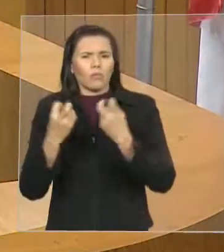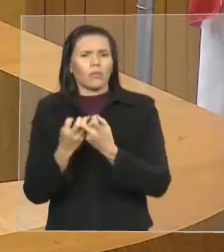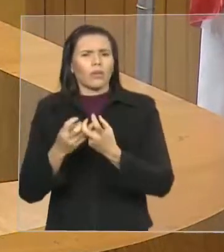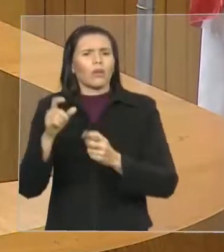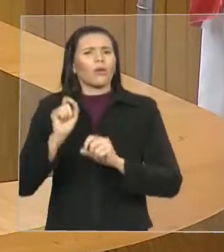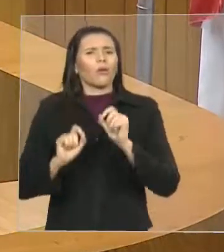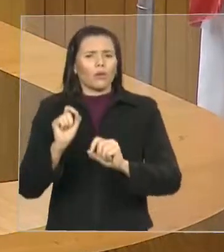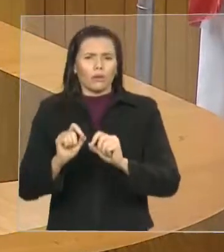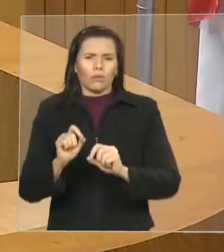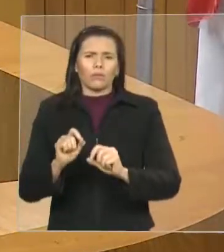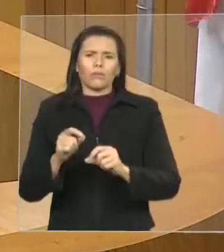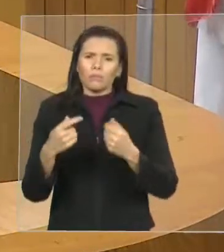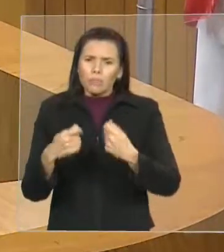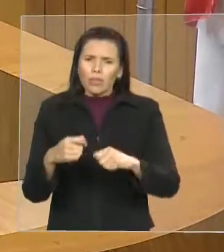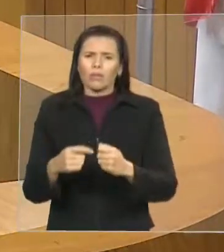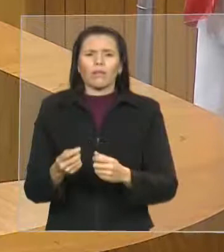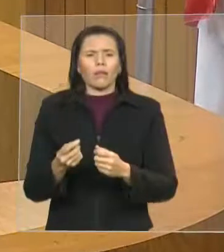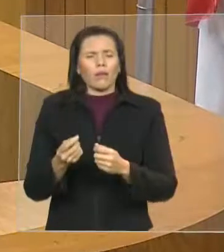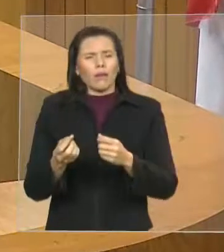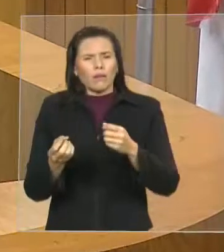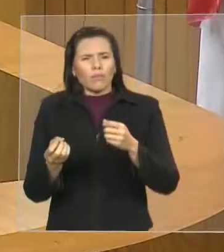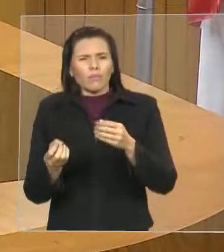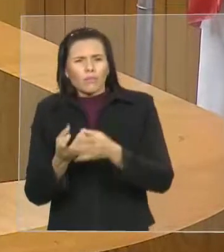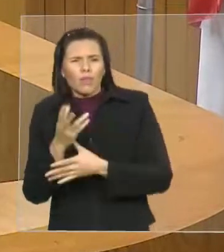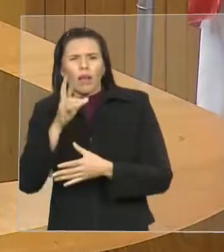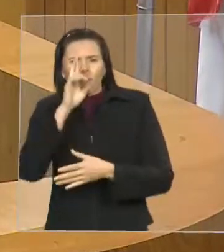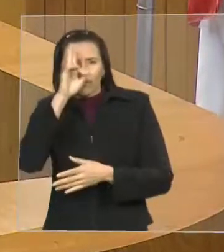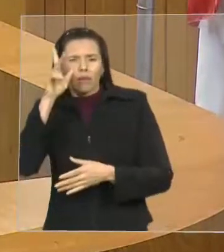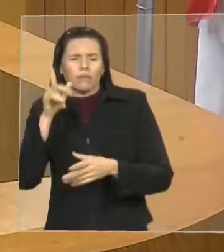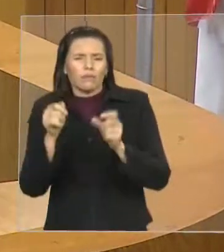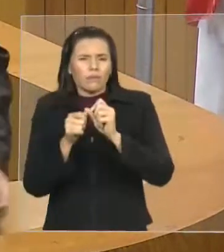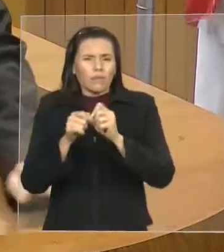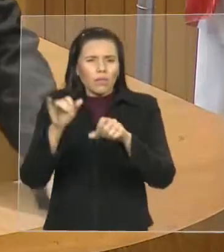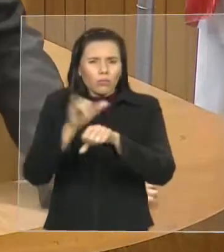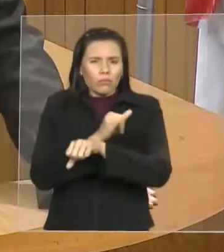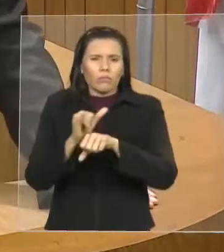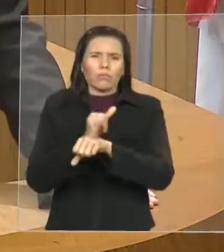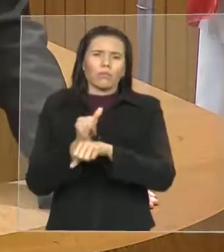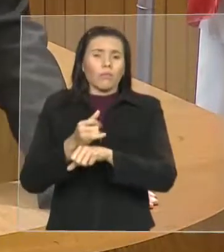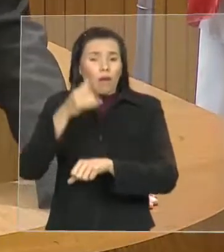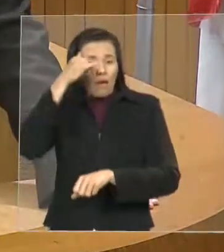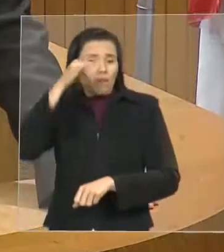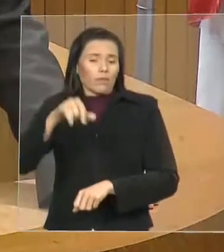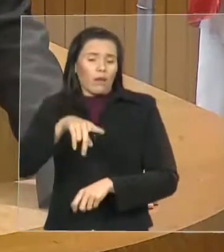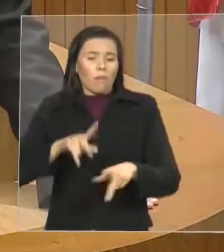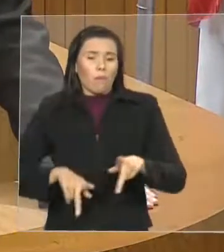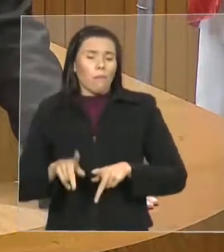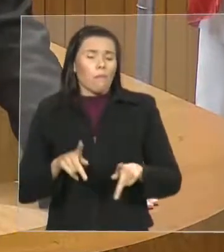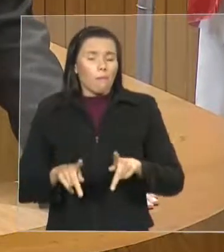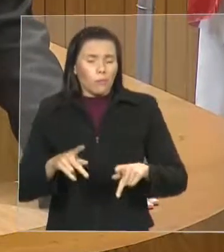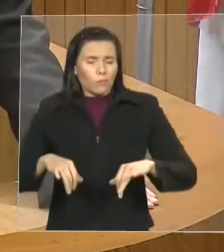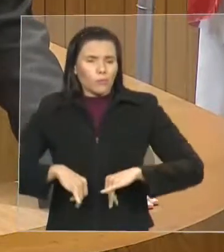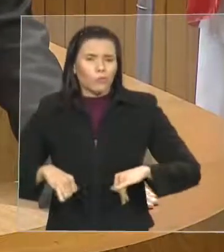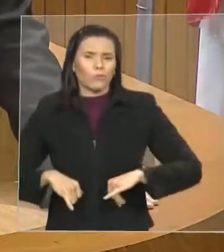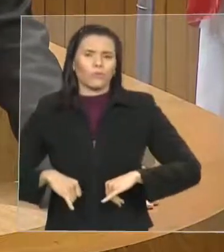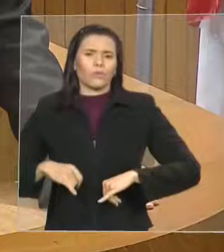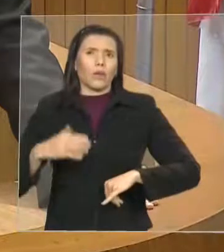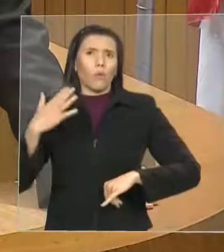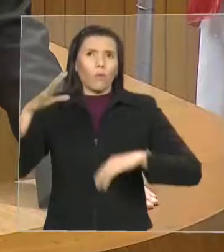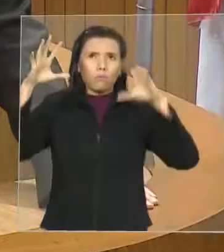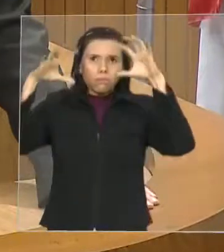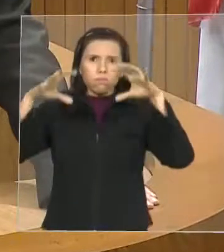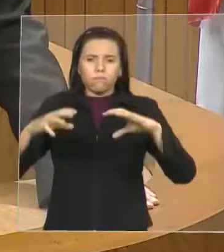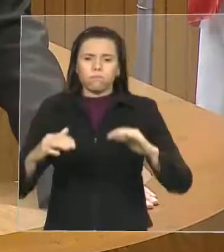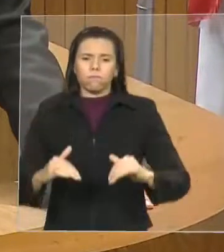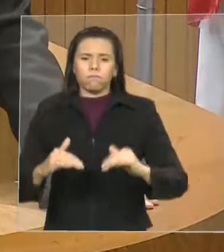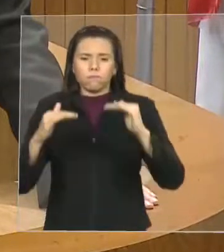da felicidade de ter havido um reconhecimento por parte de um deputado da base do governo em relação à